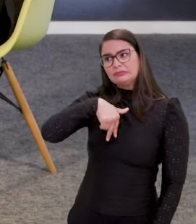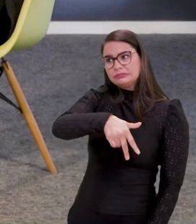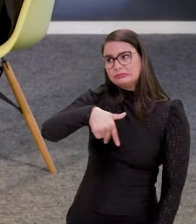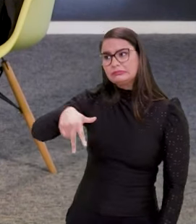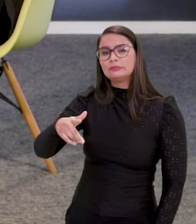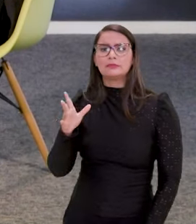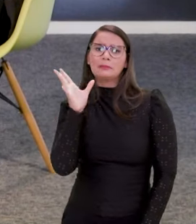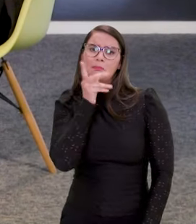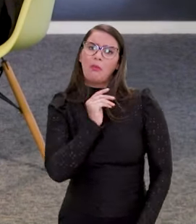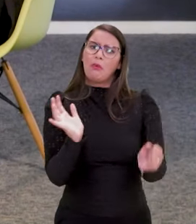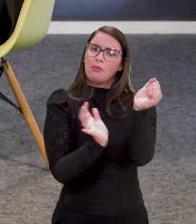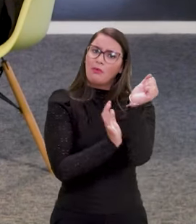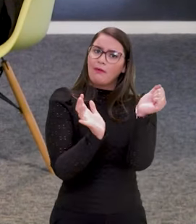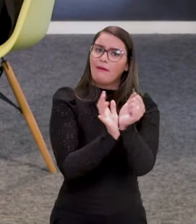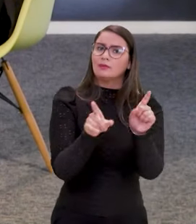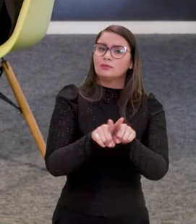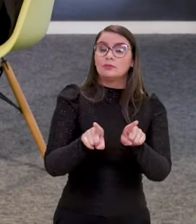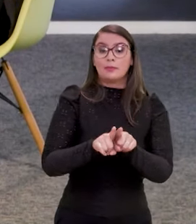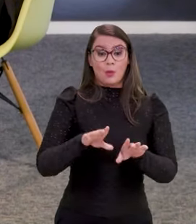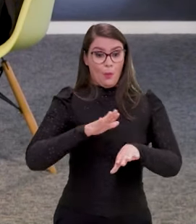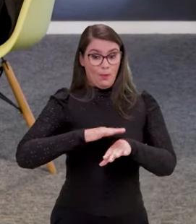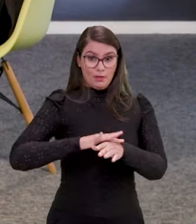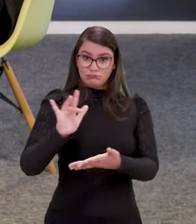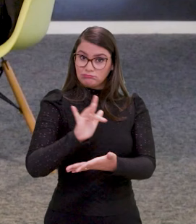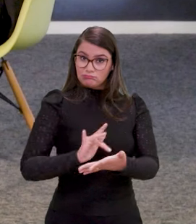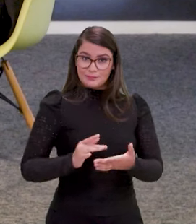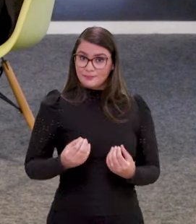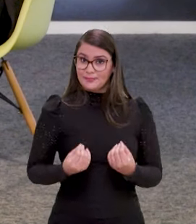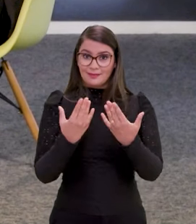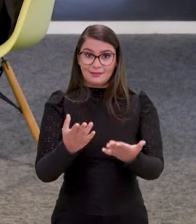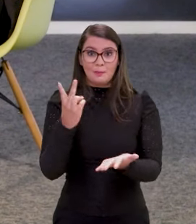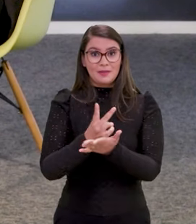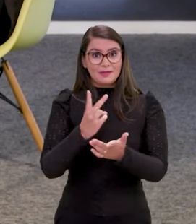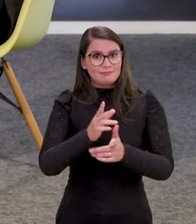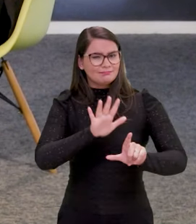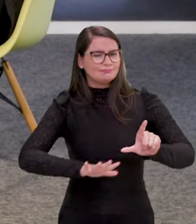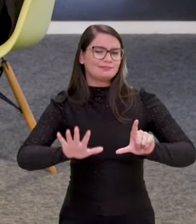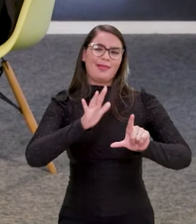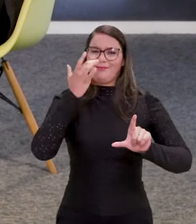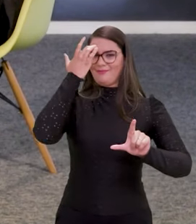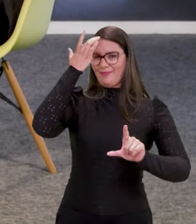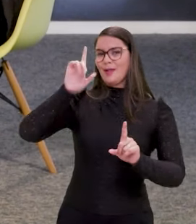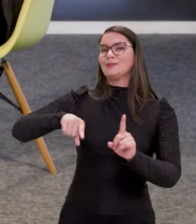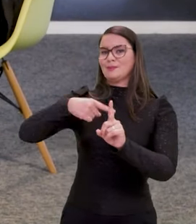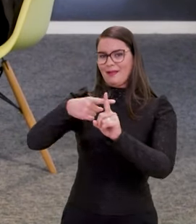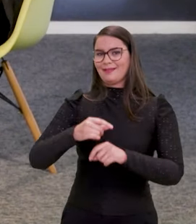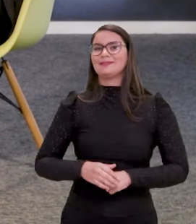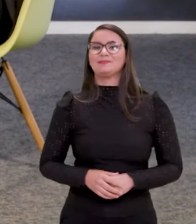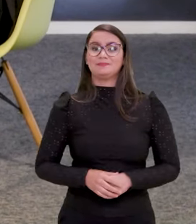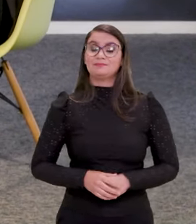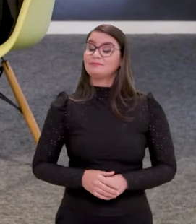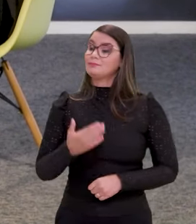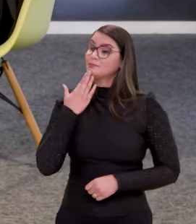toma tempo, é burocrático, né? E, exatamente, quando digitaliza tudo e oferece tudo em uma mesma plataforma, facilita, ok, para o cidadão.